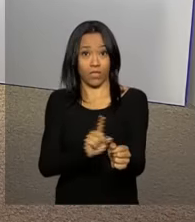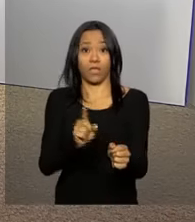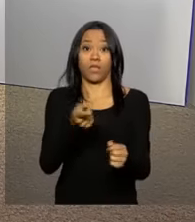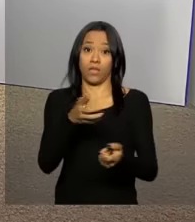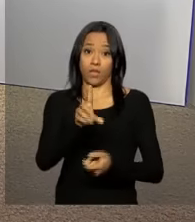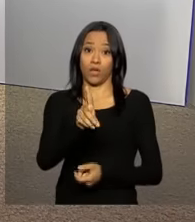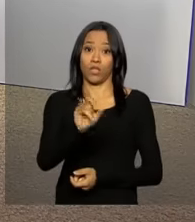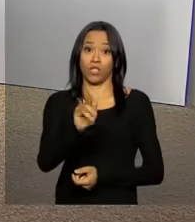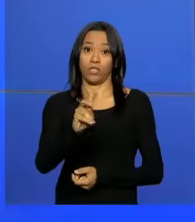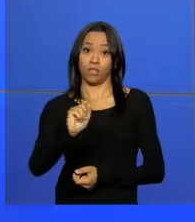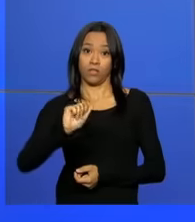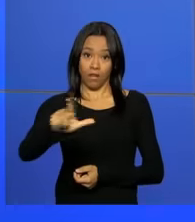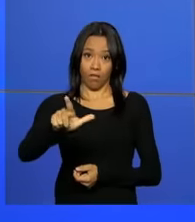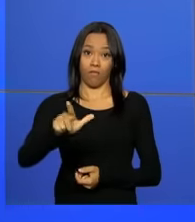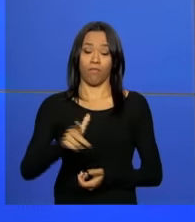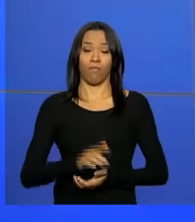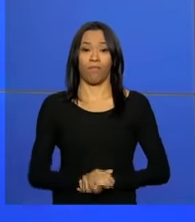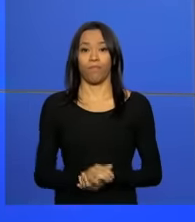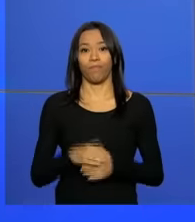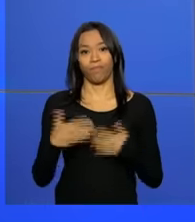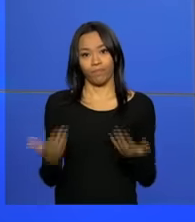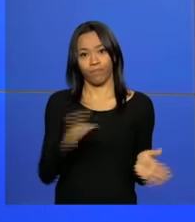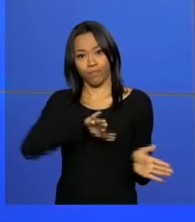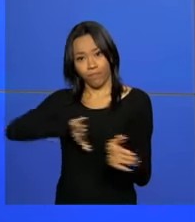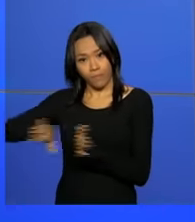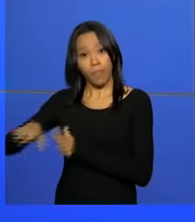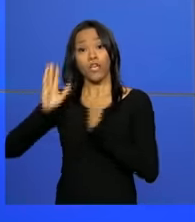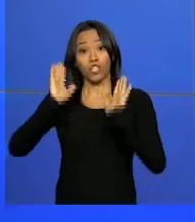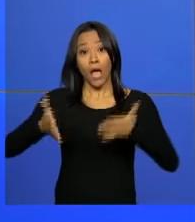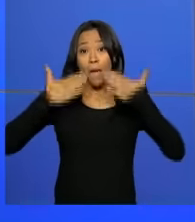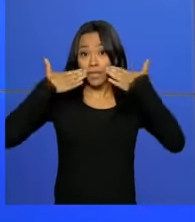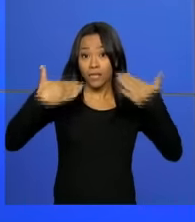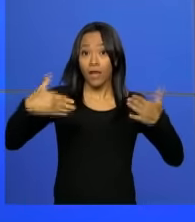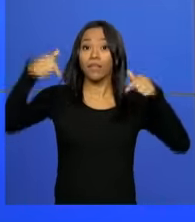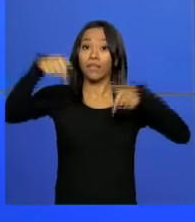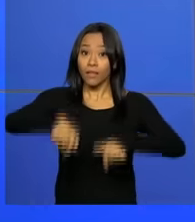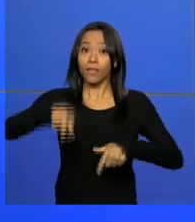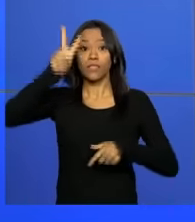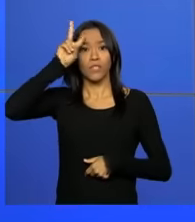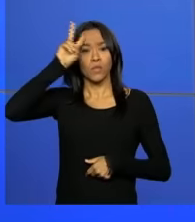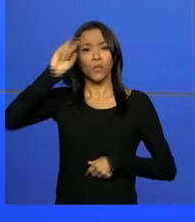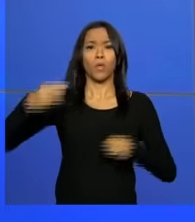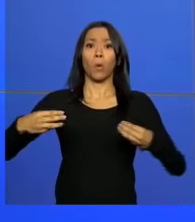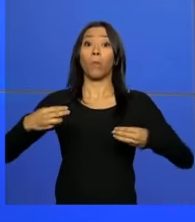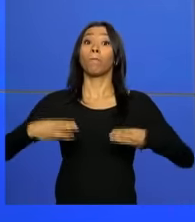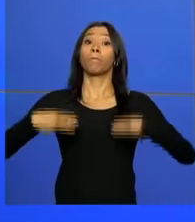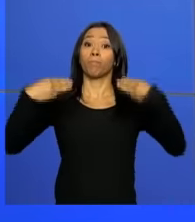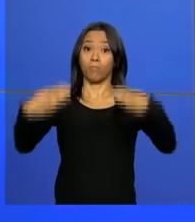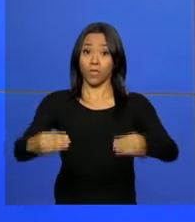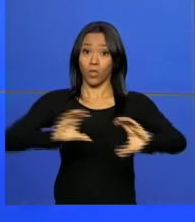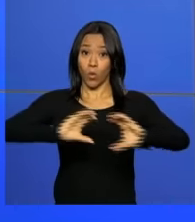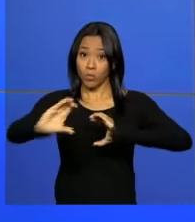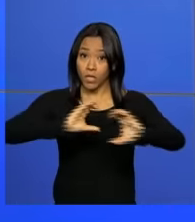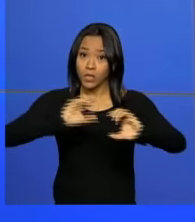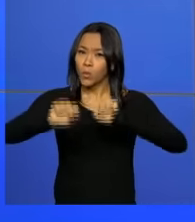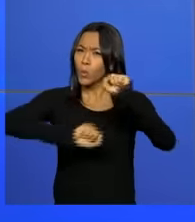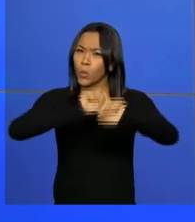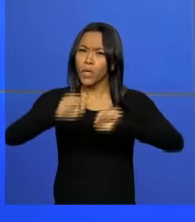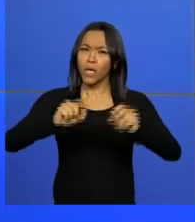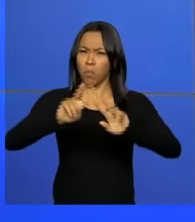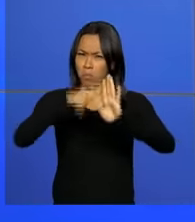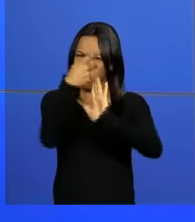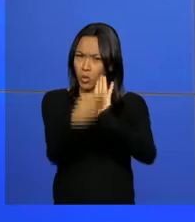ao sinal digital. E foi apresentado nesta segunda-feira ao Ministério das Comunicações o projeto do cabo